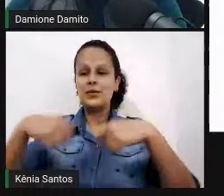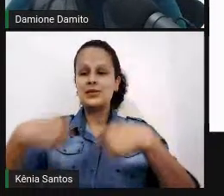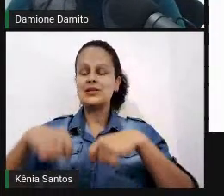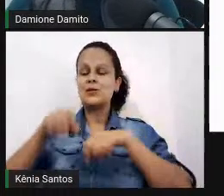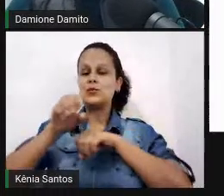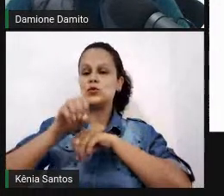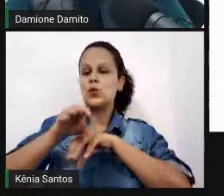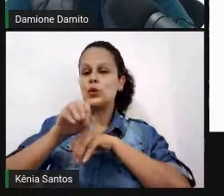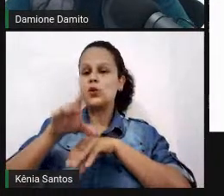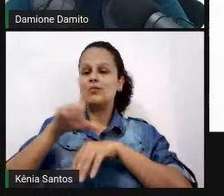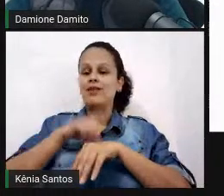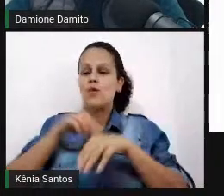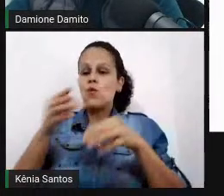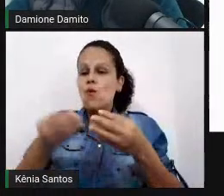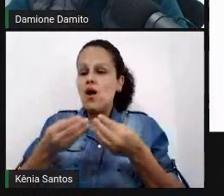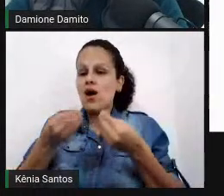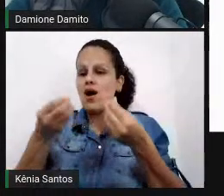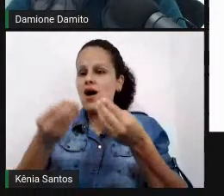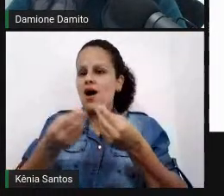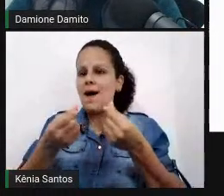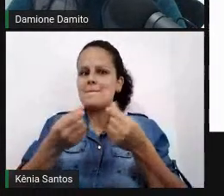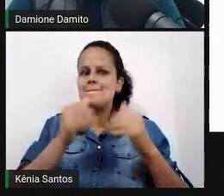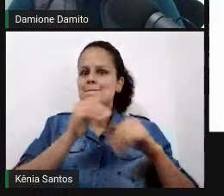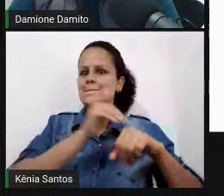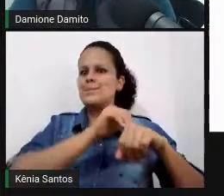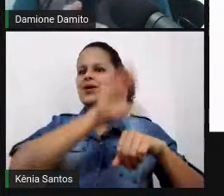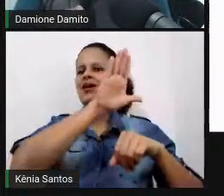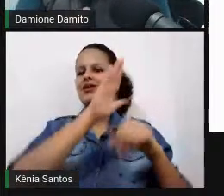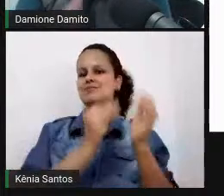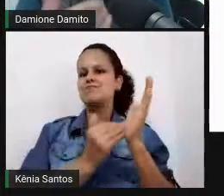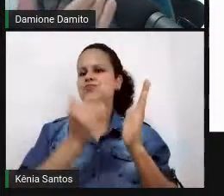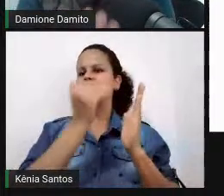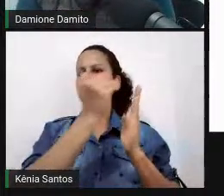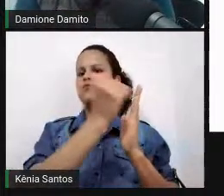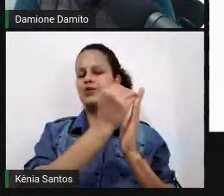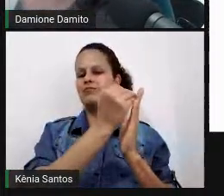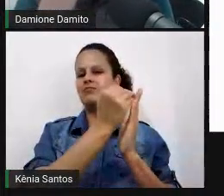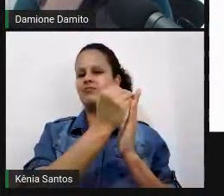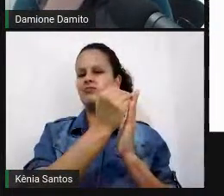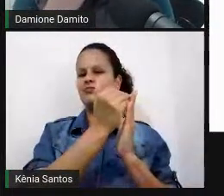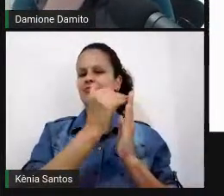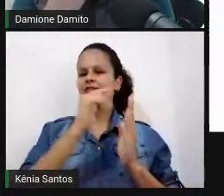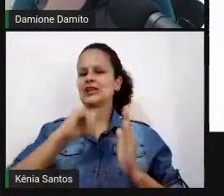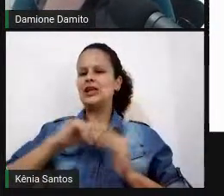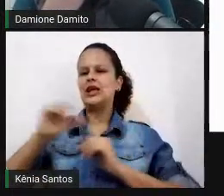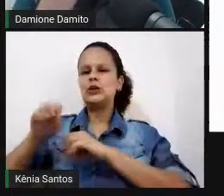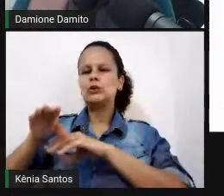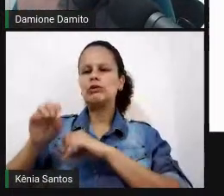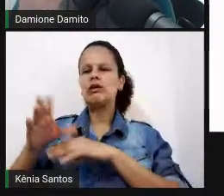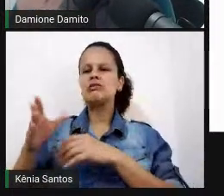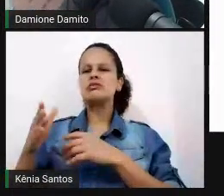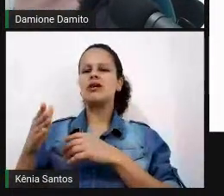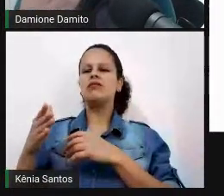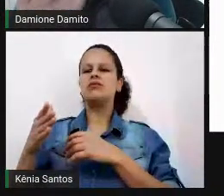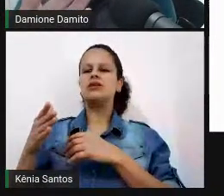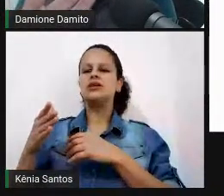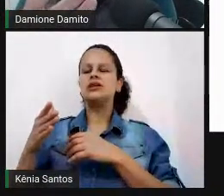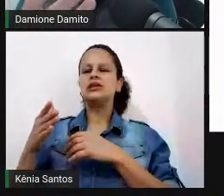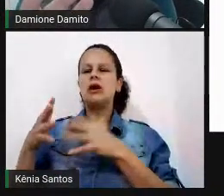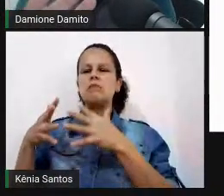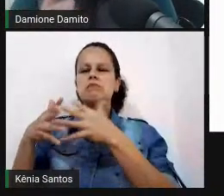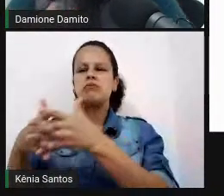educação que seja mais assertiva, de uma educação que seja menos invasiva. Me parece ser